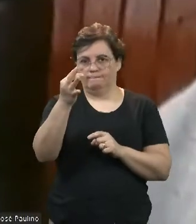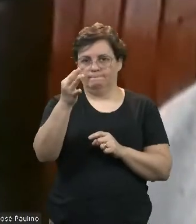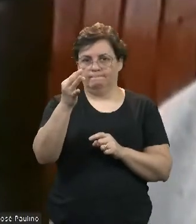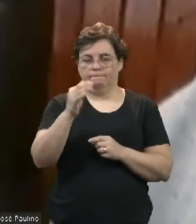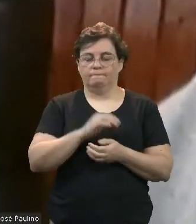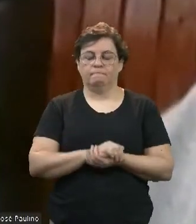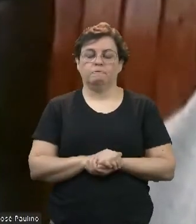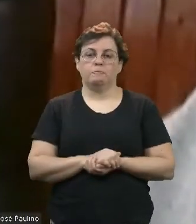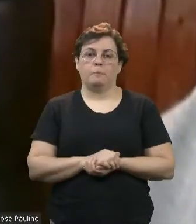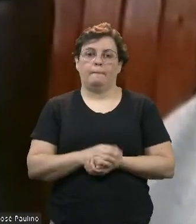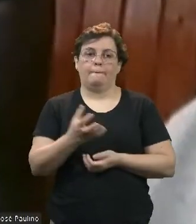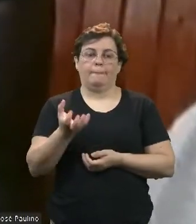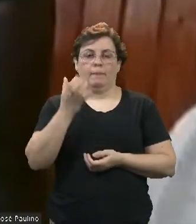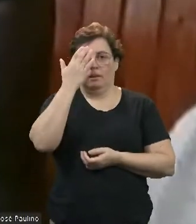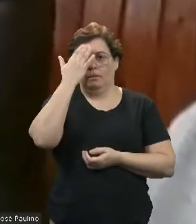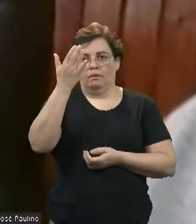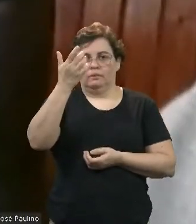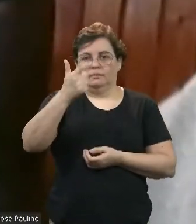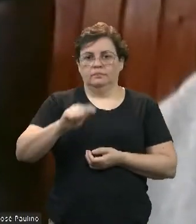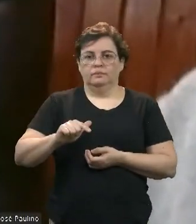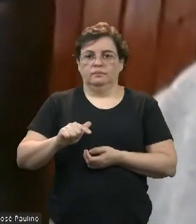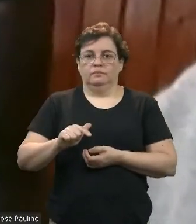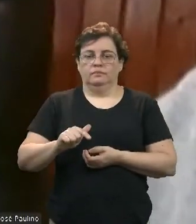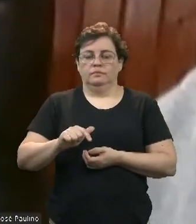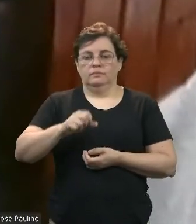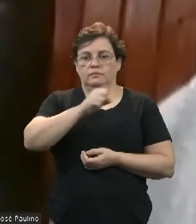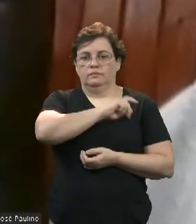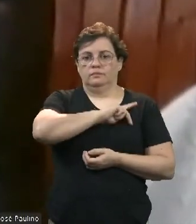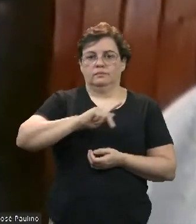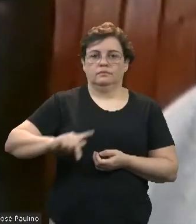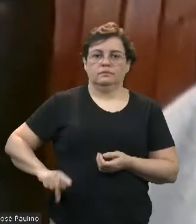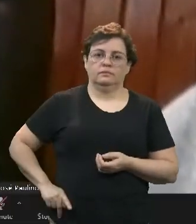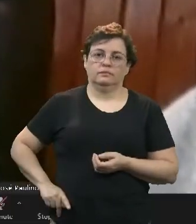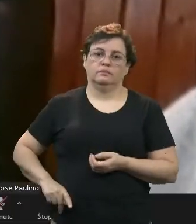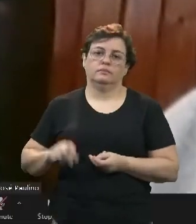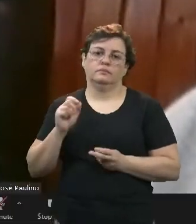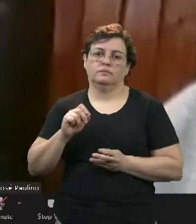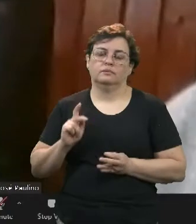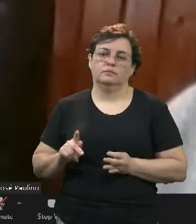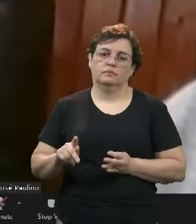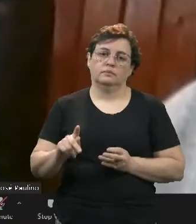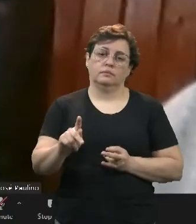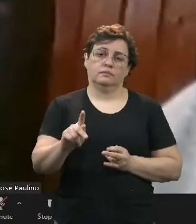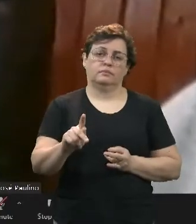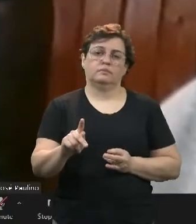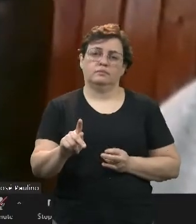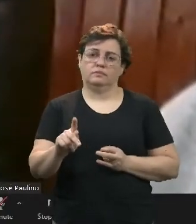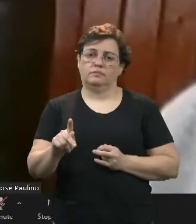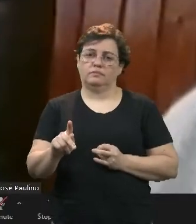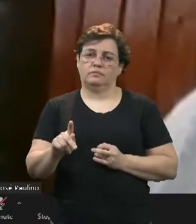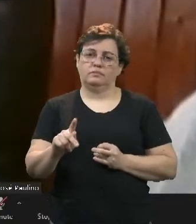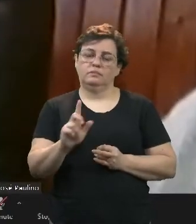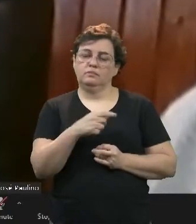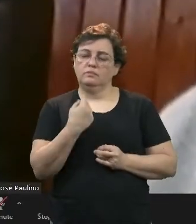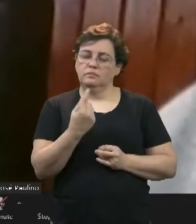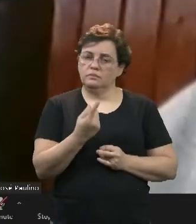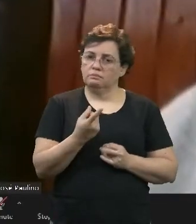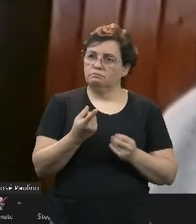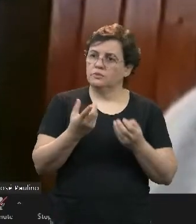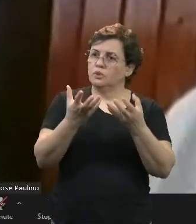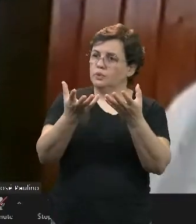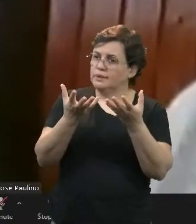Quero agradecer mais uma vez ao presidente, que sempre tem nos atendido